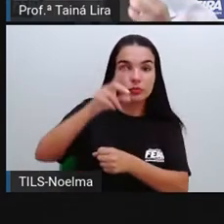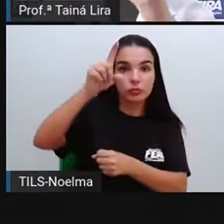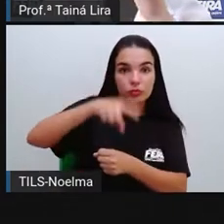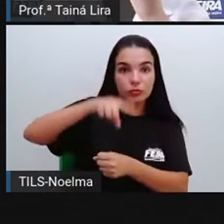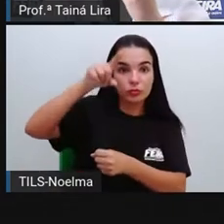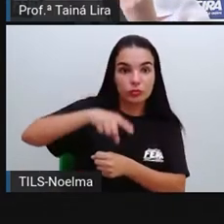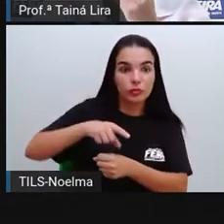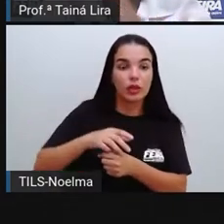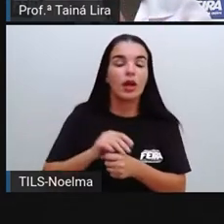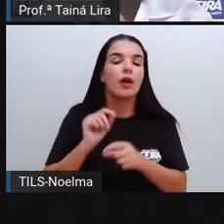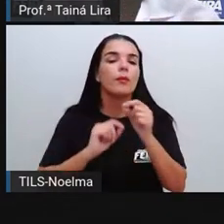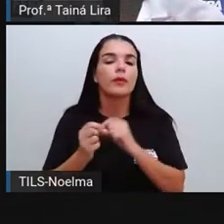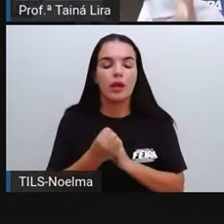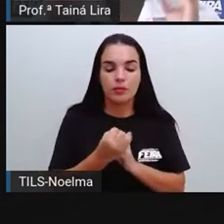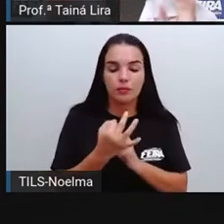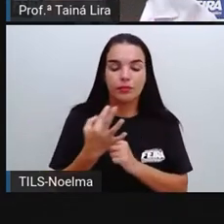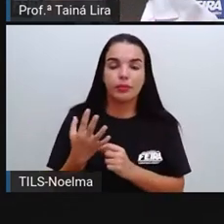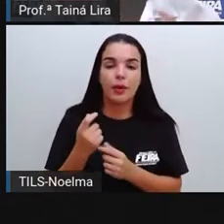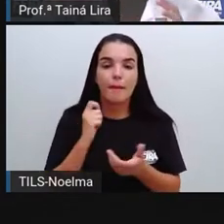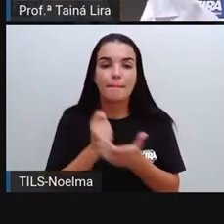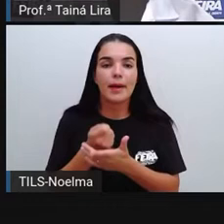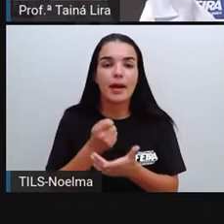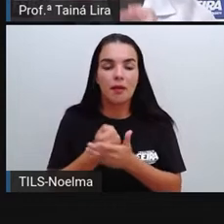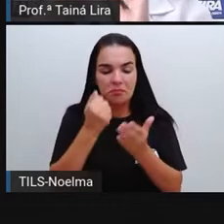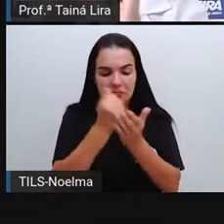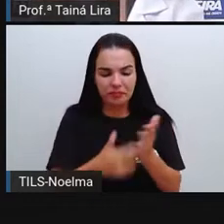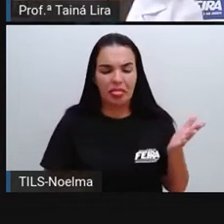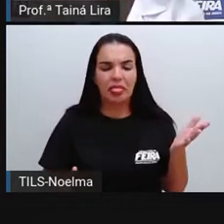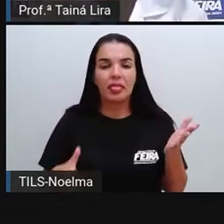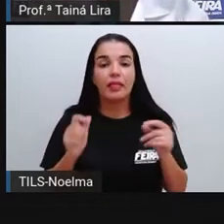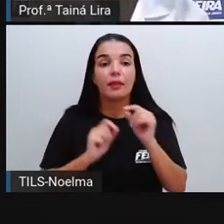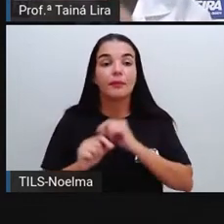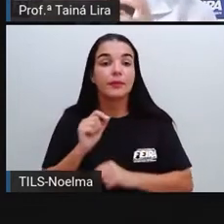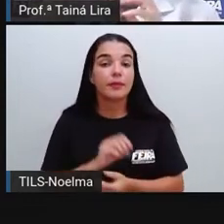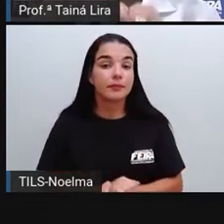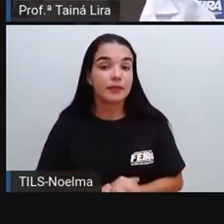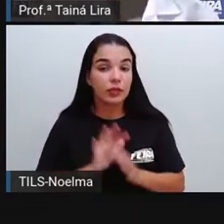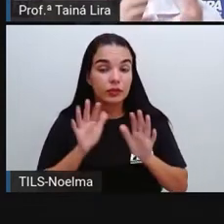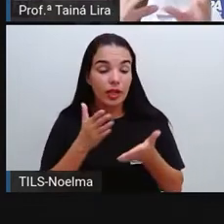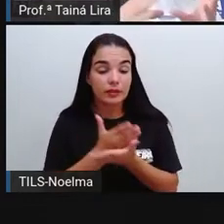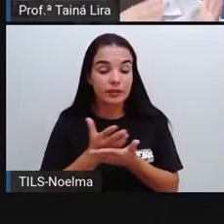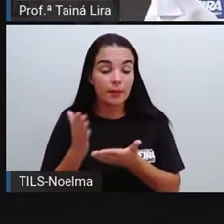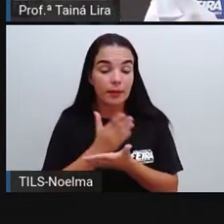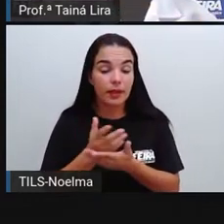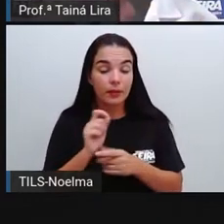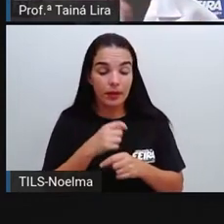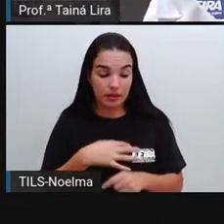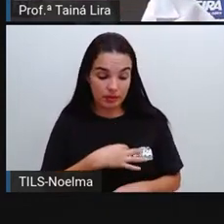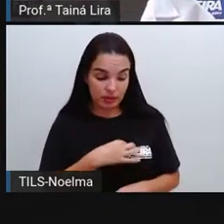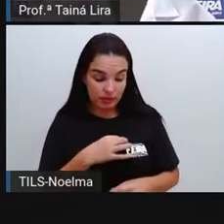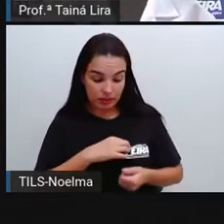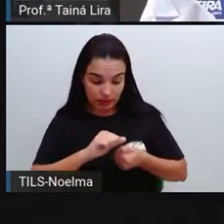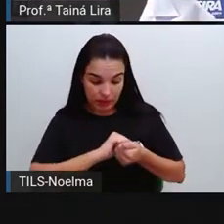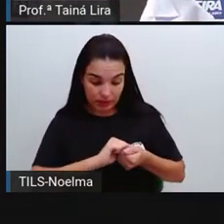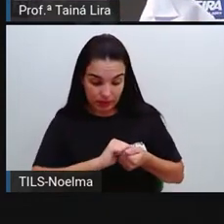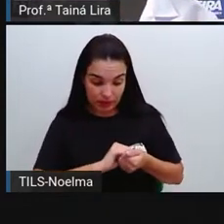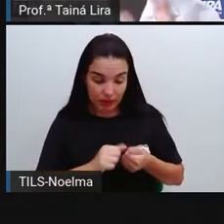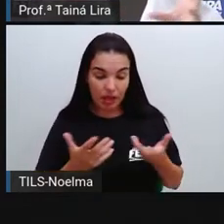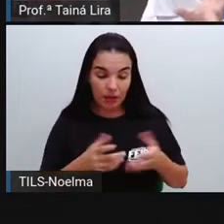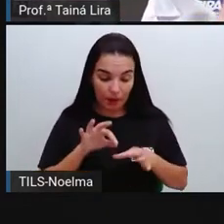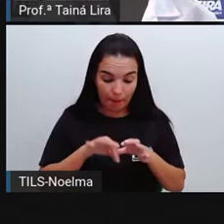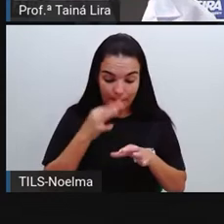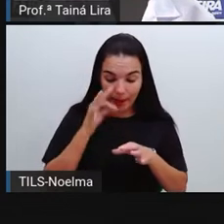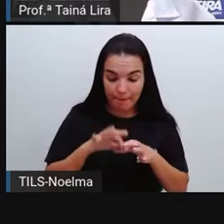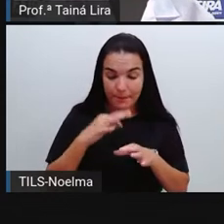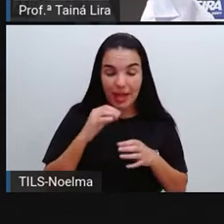quanto é que ela gastou? Agora que eu já separei, né? O dinheirinho do sabão e o dinheirinho do salgadinho. Quanto é que